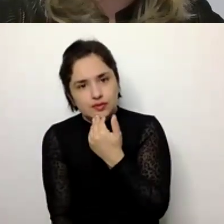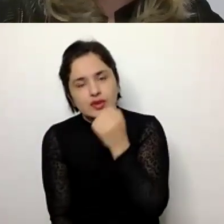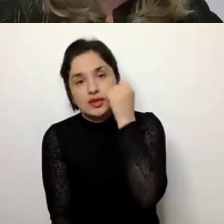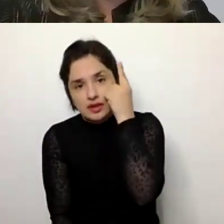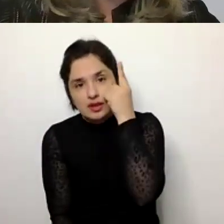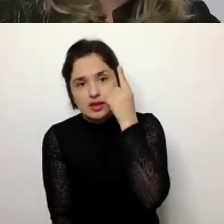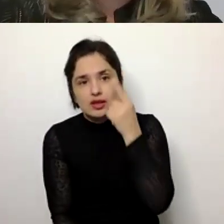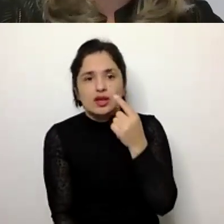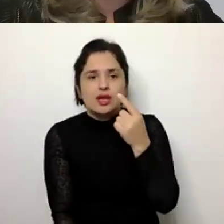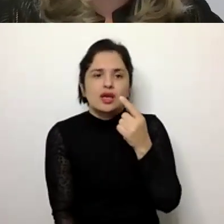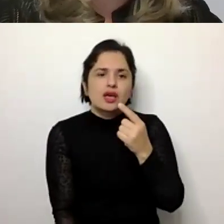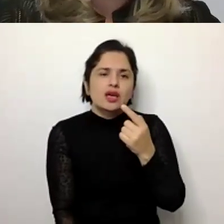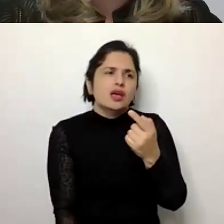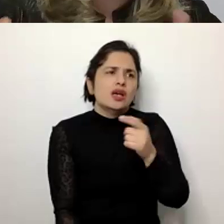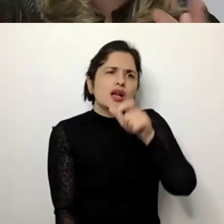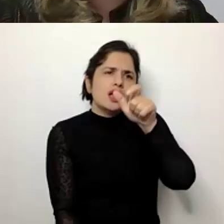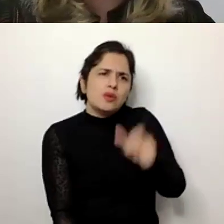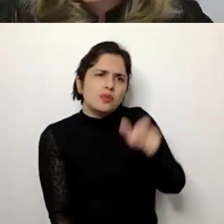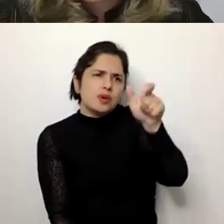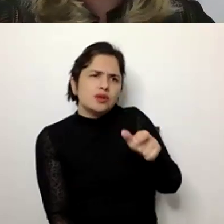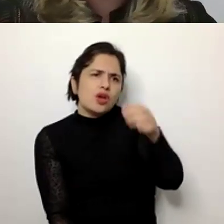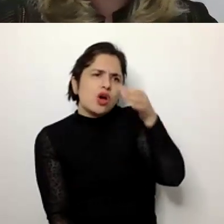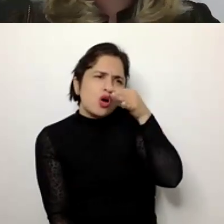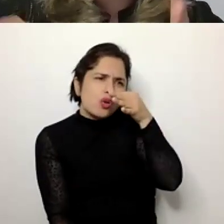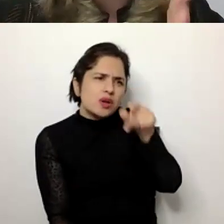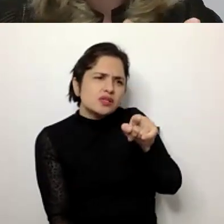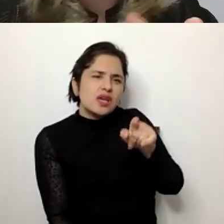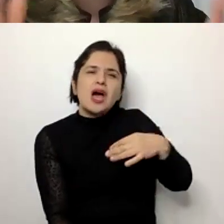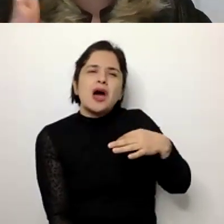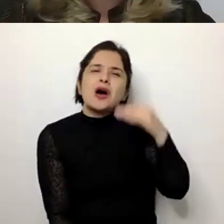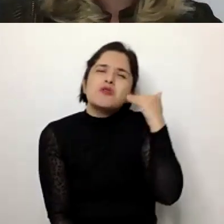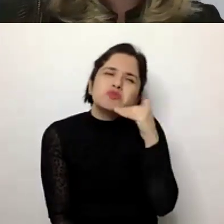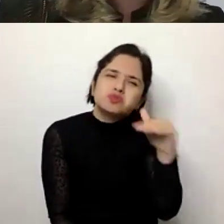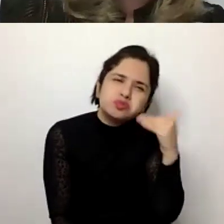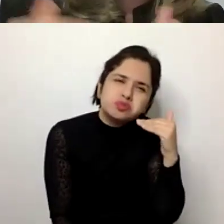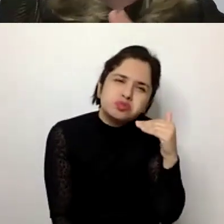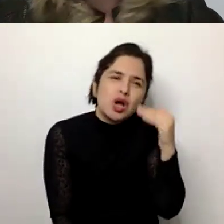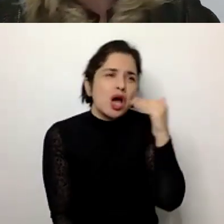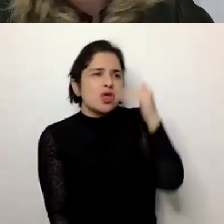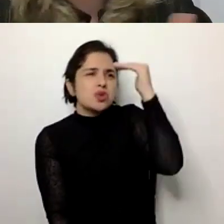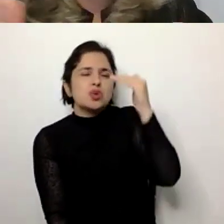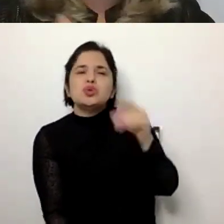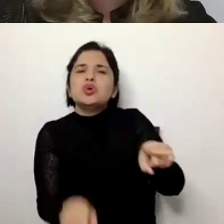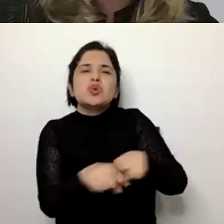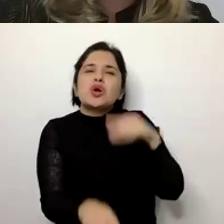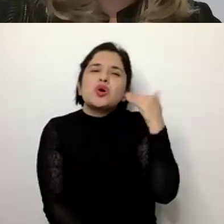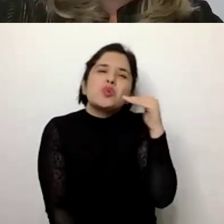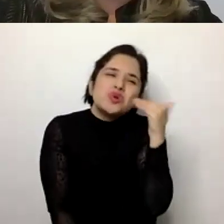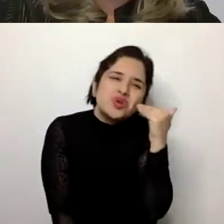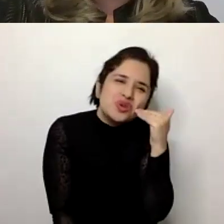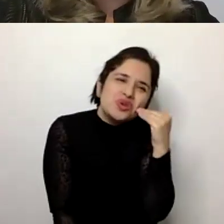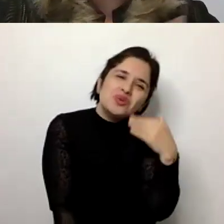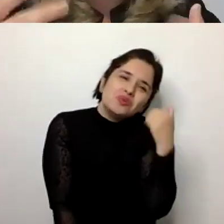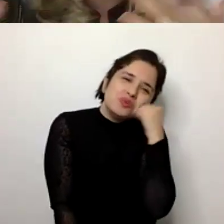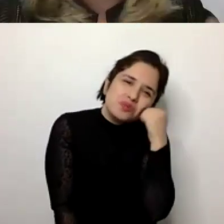que a gente observe as famílias infantilizando as crianças, tratando o adulto como criança, o idoso como criança,